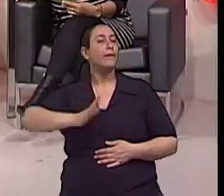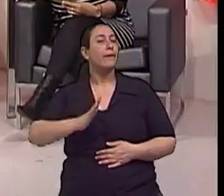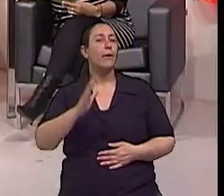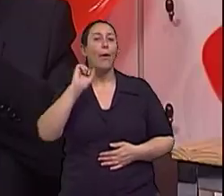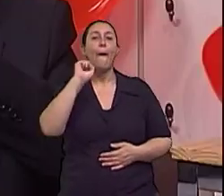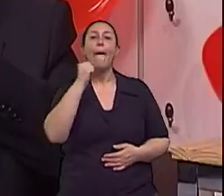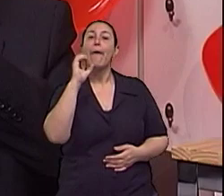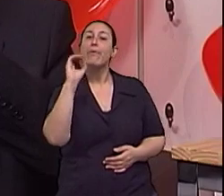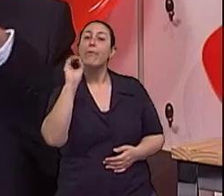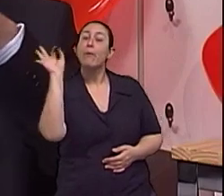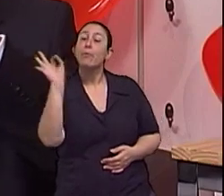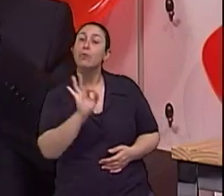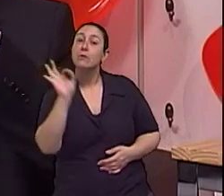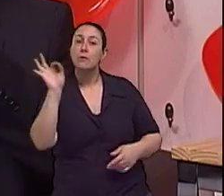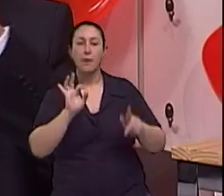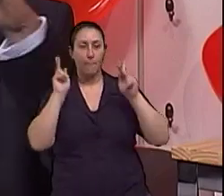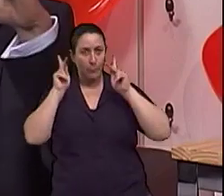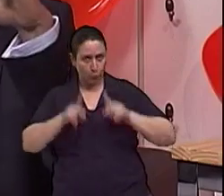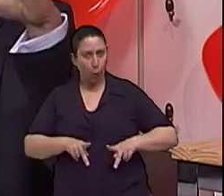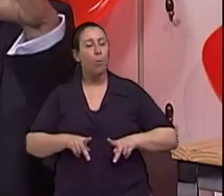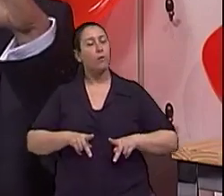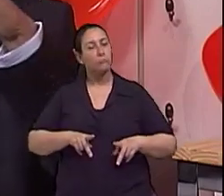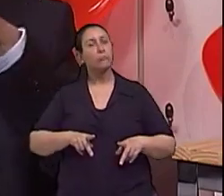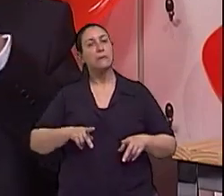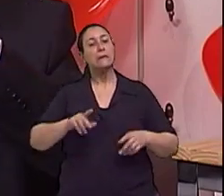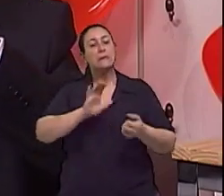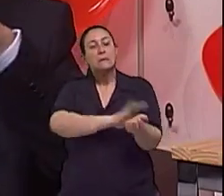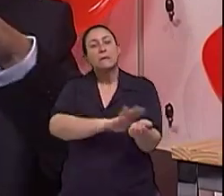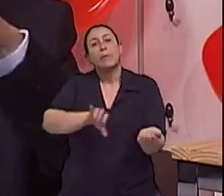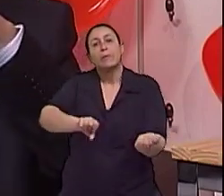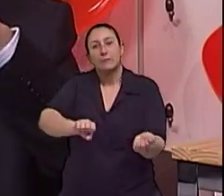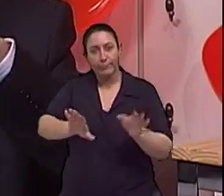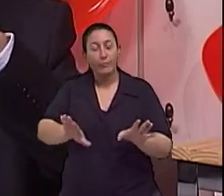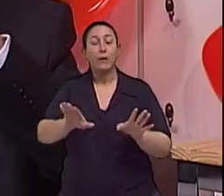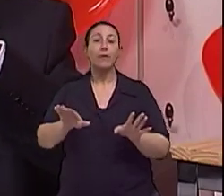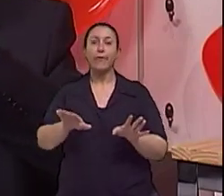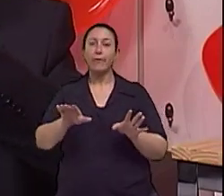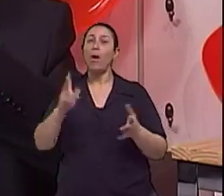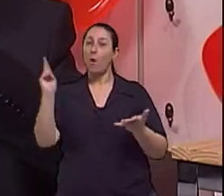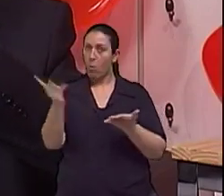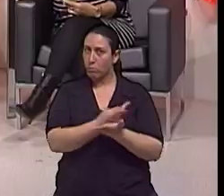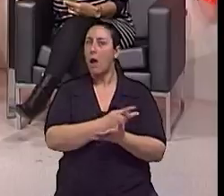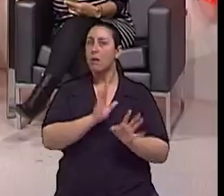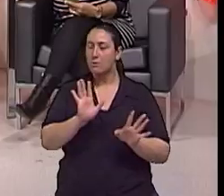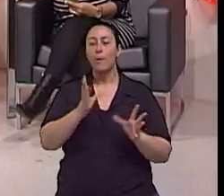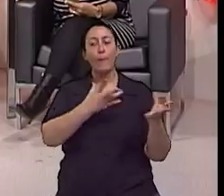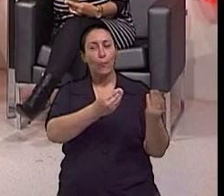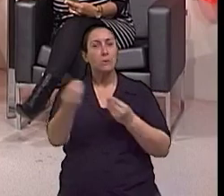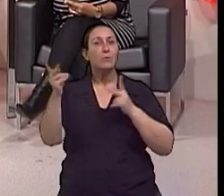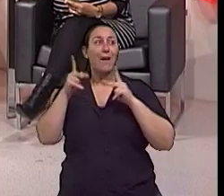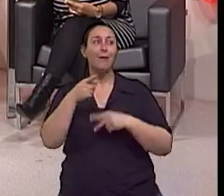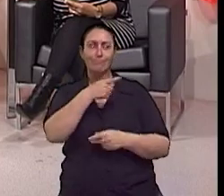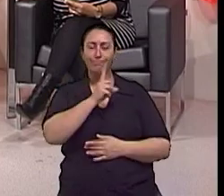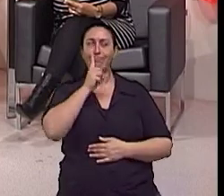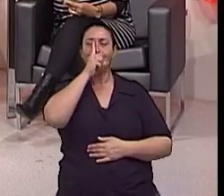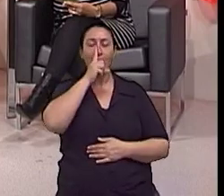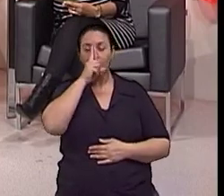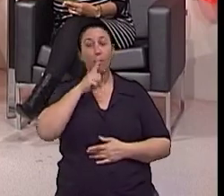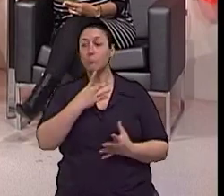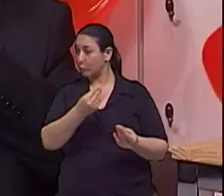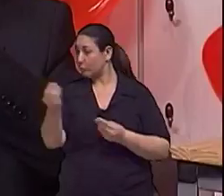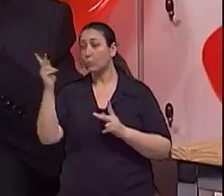% das pessoas não tem sintoma algum com a hipertensão. A hipertensão é uma doença... que perigo, não é, doutor? É uma doença